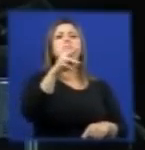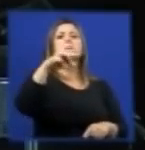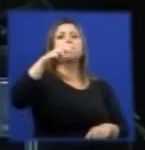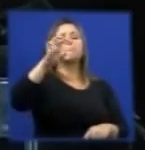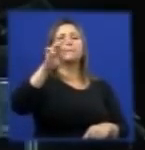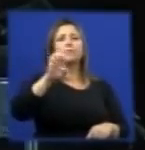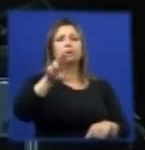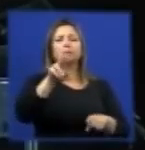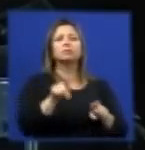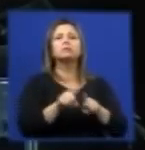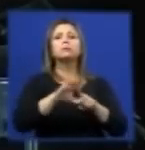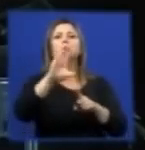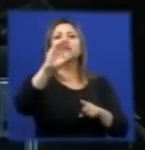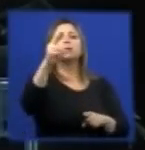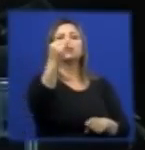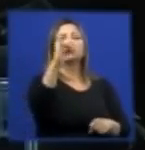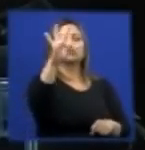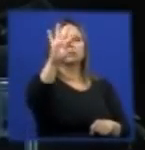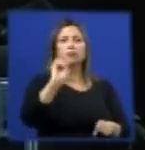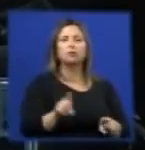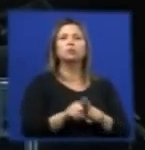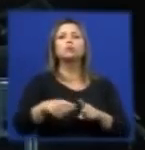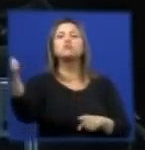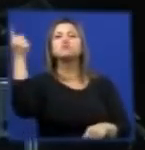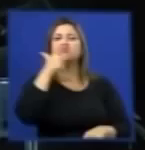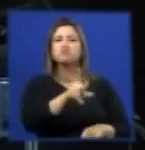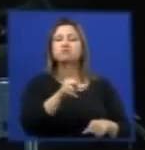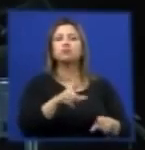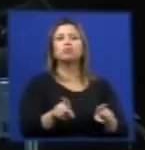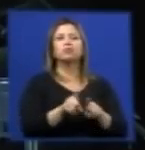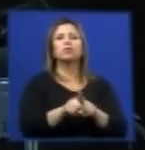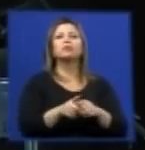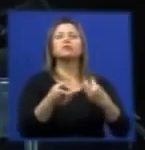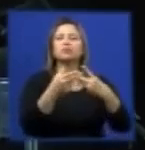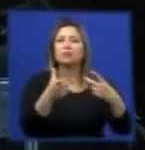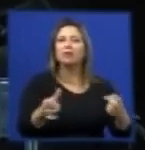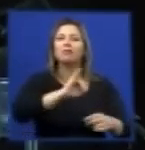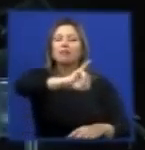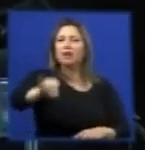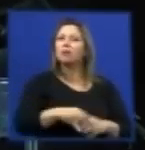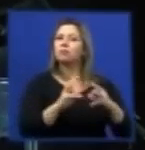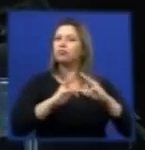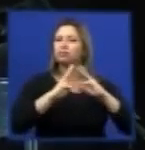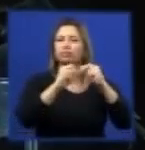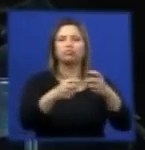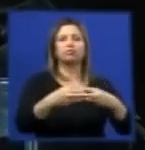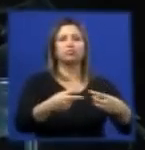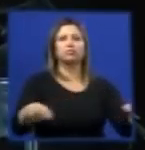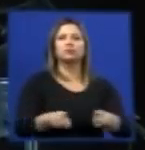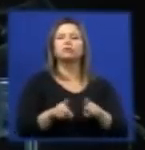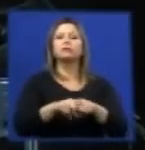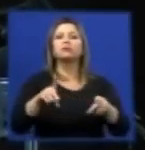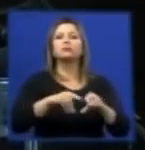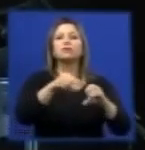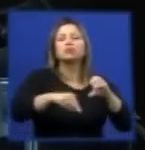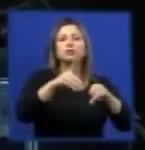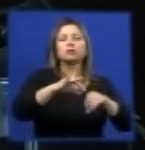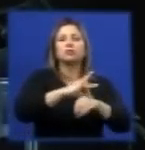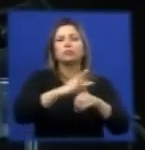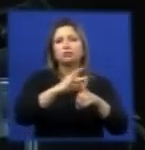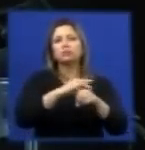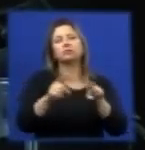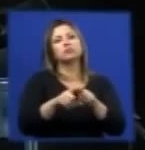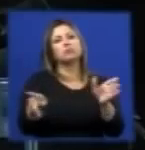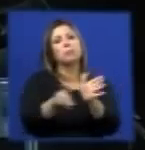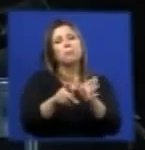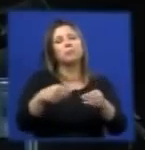do xisto nós temos uma capacidade de absorver praticamente todos os resíduos todos os pneus da